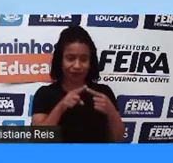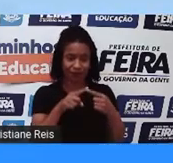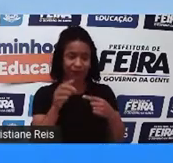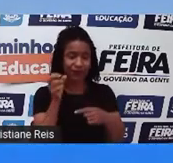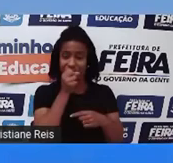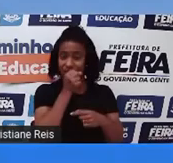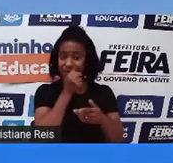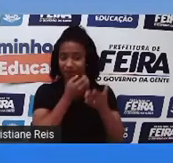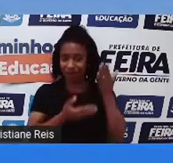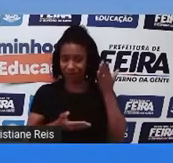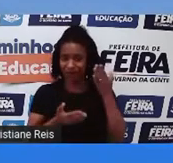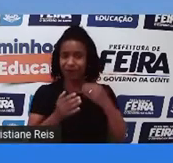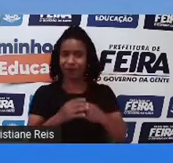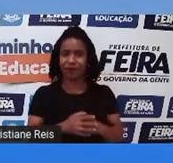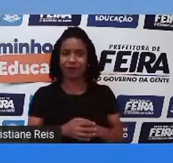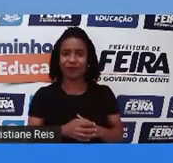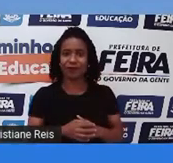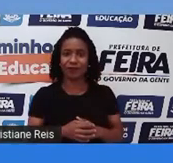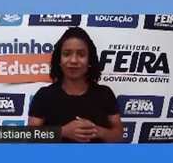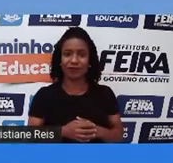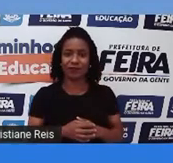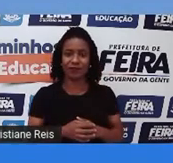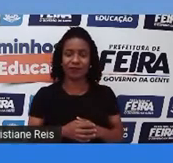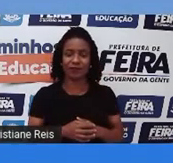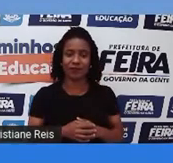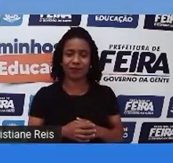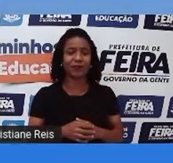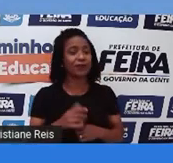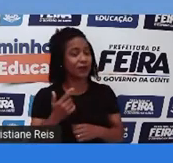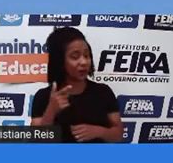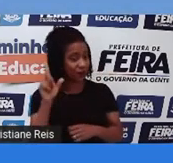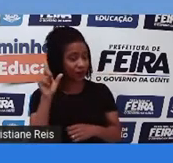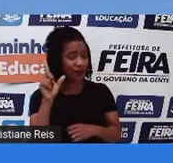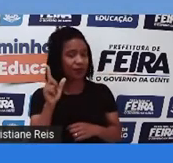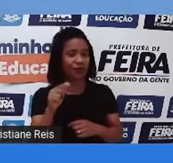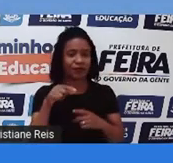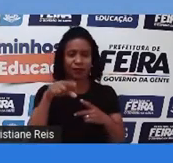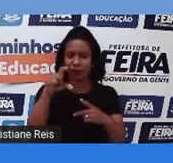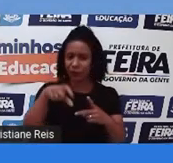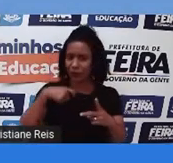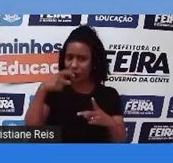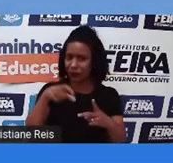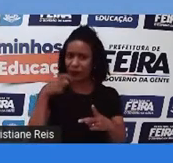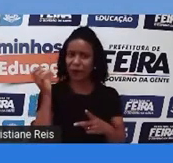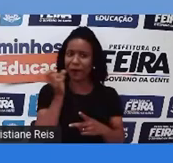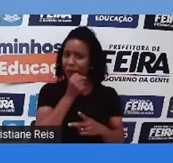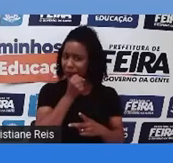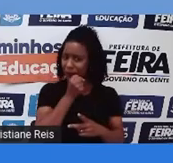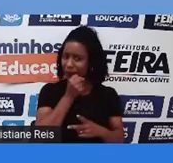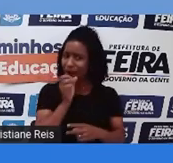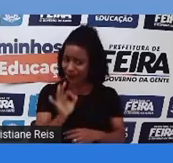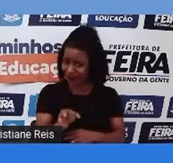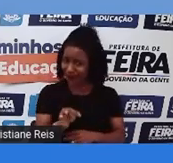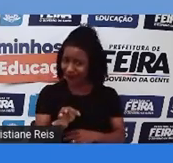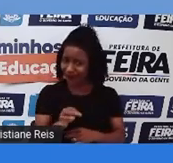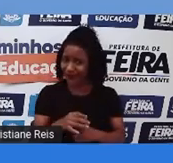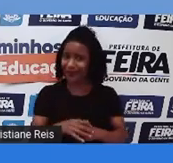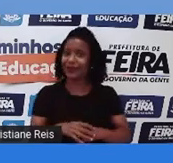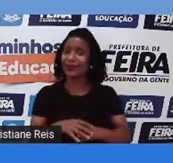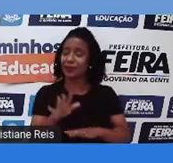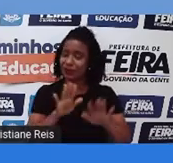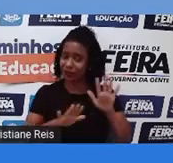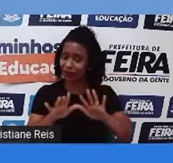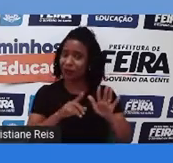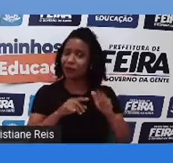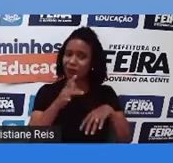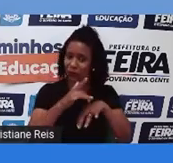oportunidade. Mas a outra opção seria pegar um cartão de crédito de seus pais e comprar o mais rápido possível. Então, a gente precisa analisar, gente.